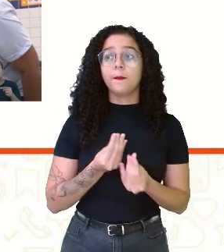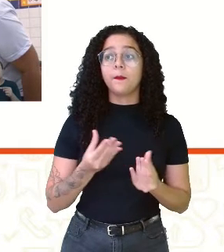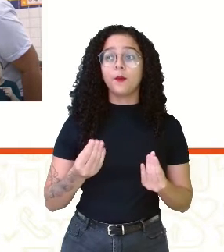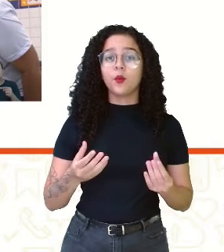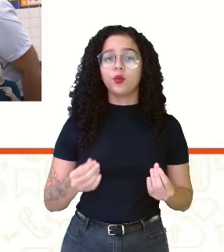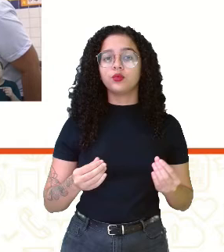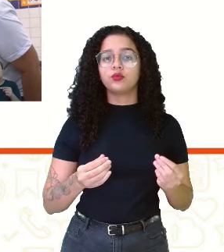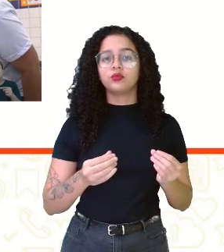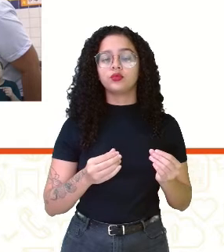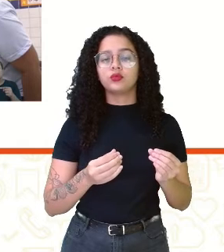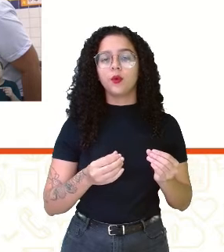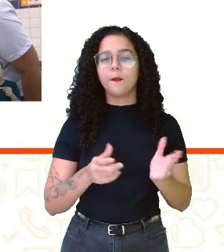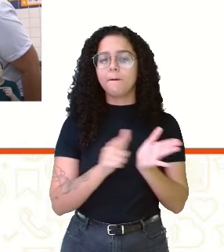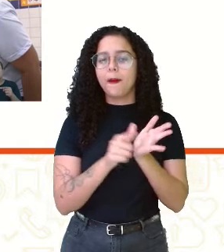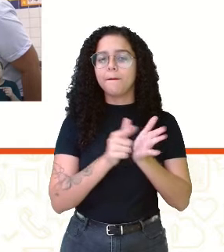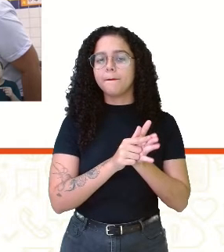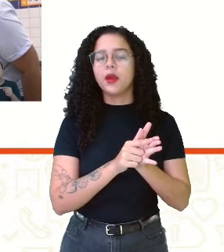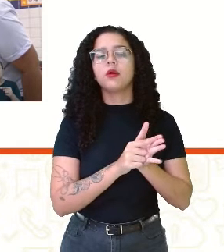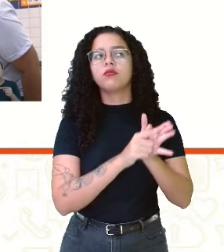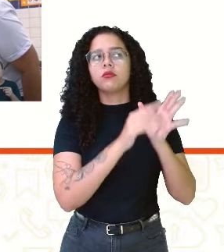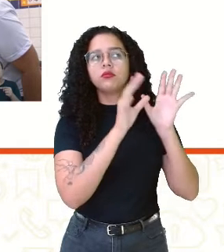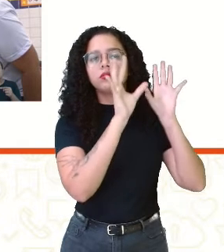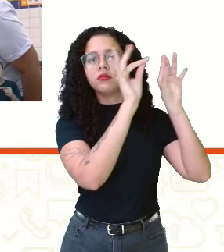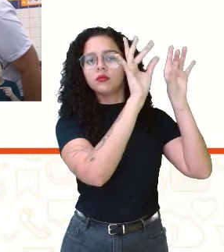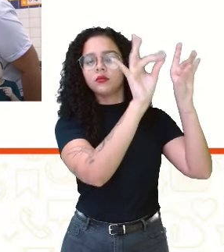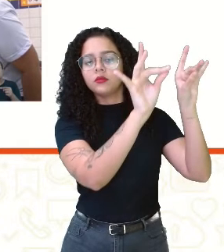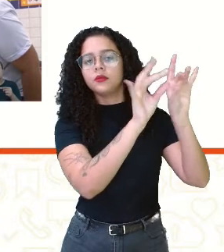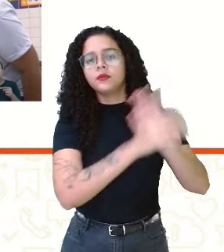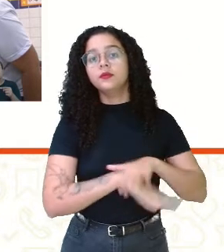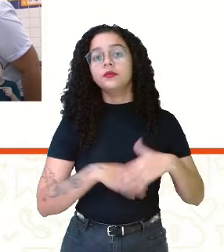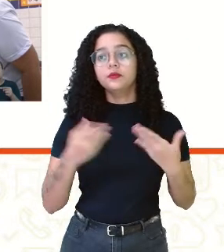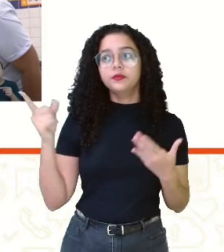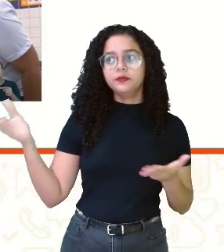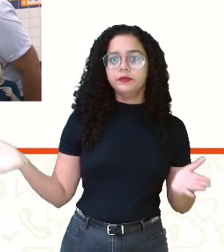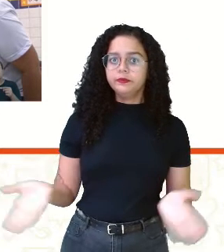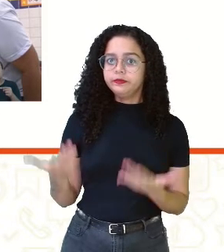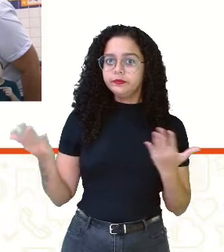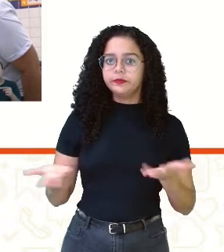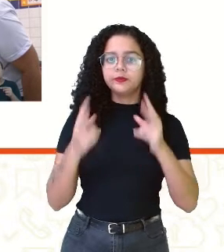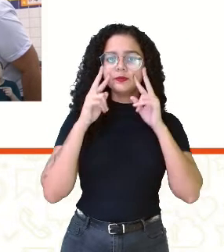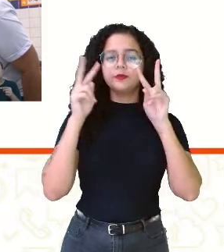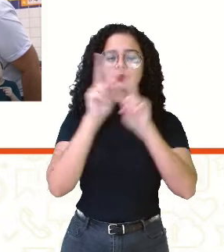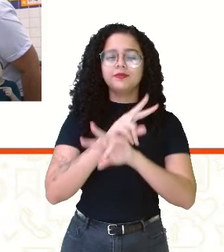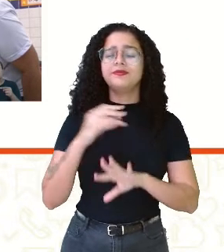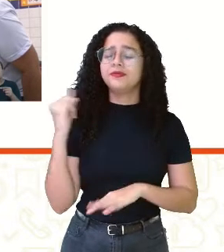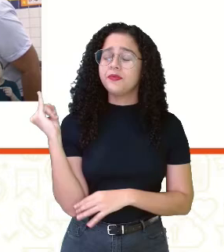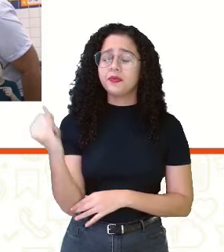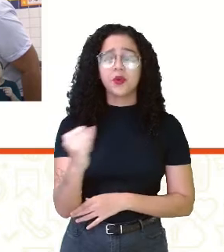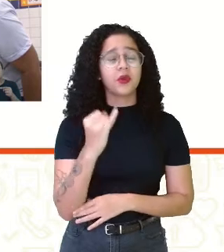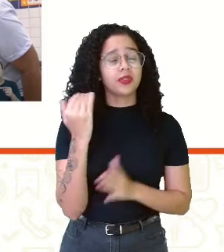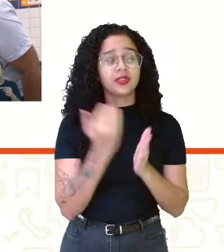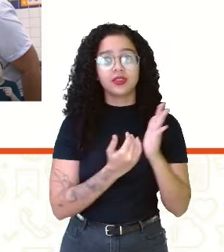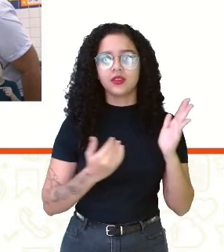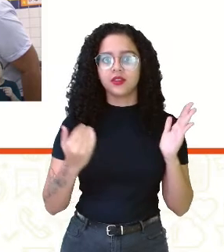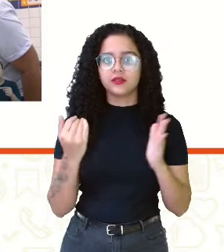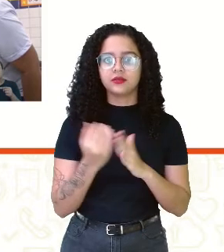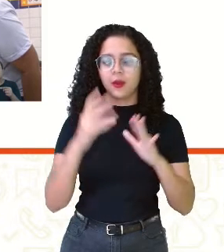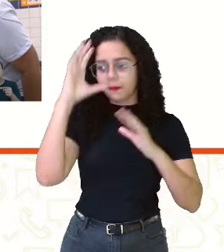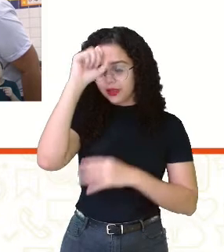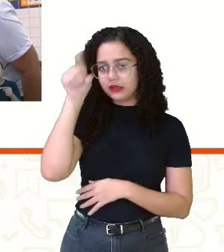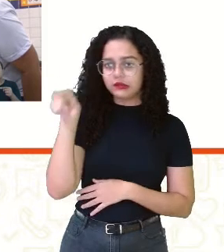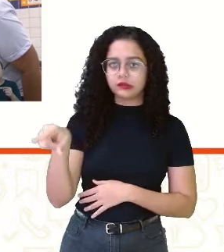cartazes colados na parede. Então, esse estímulo visual é importantíssimo para a